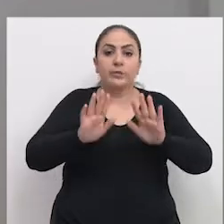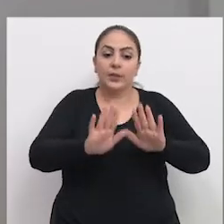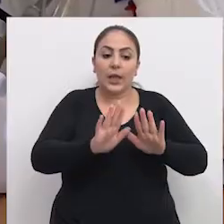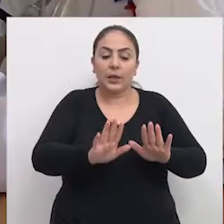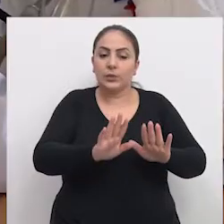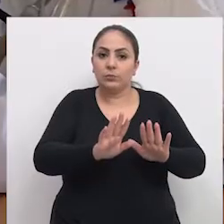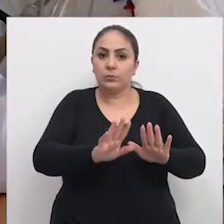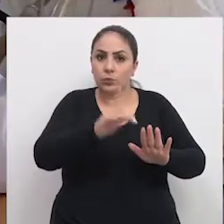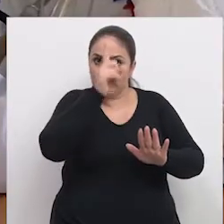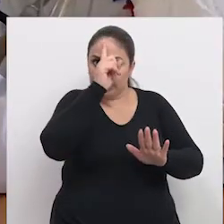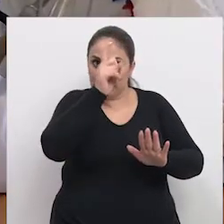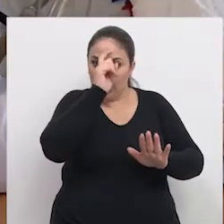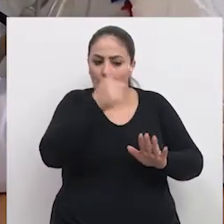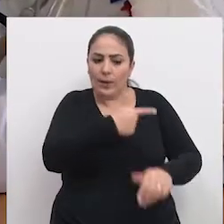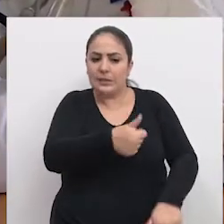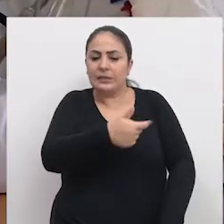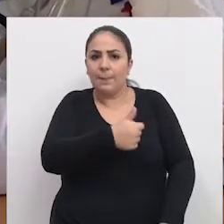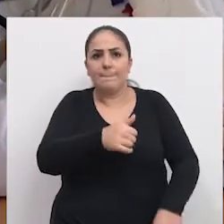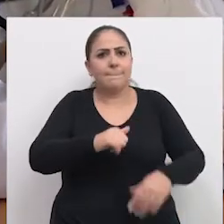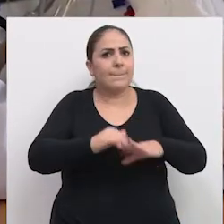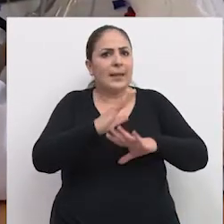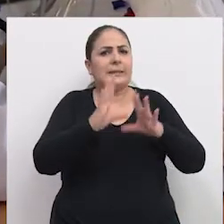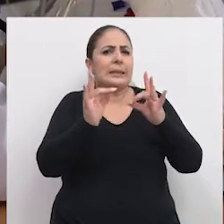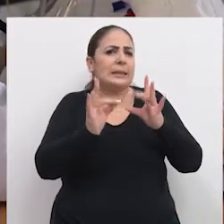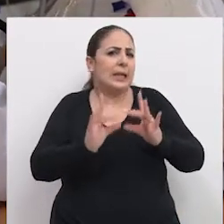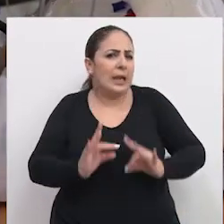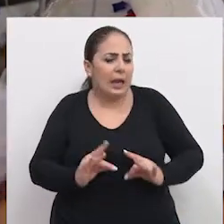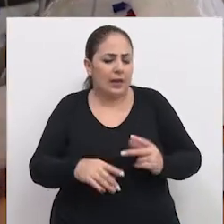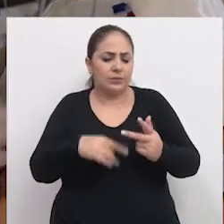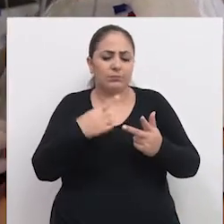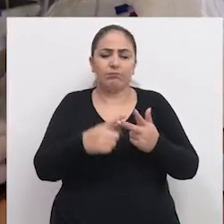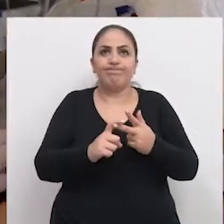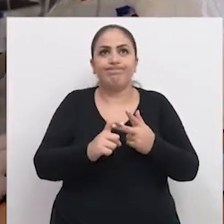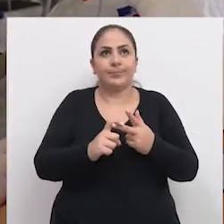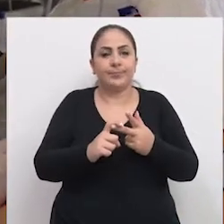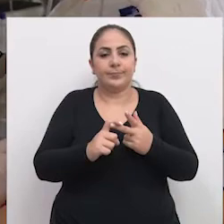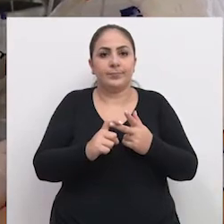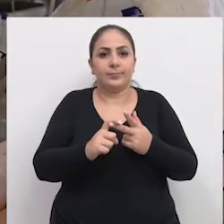internar. Os exames são mais detalhados.